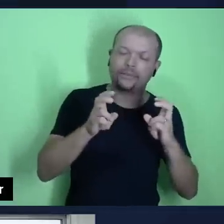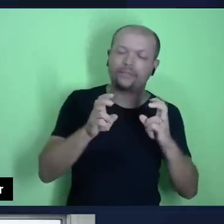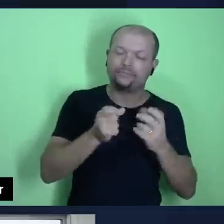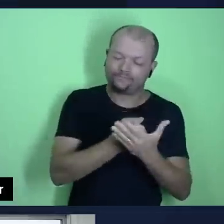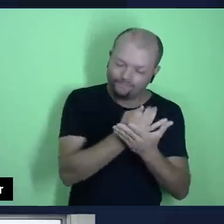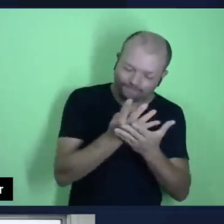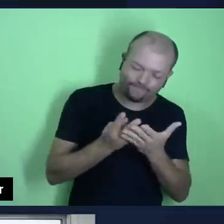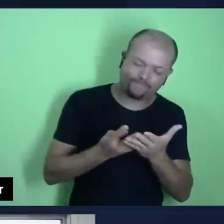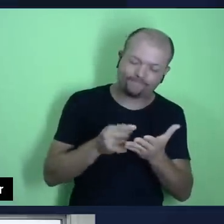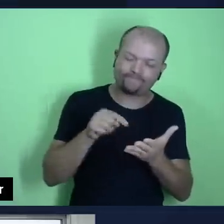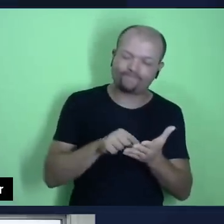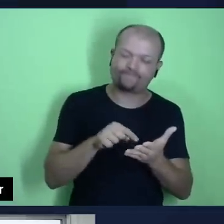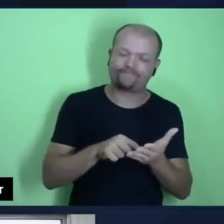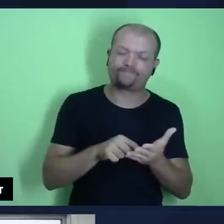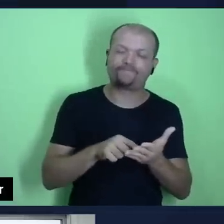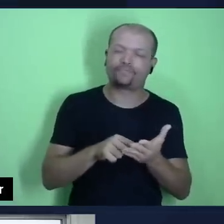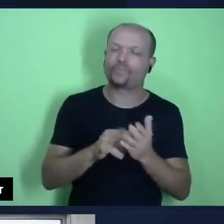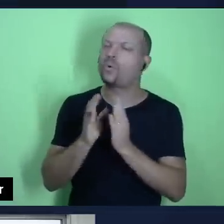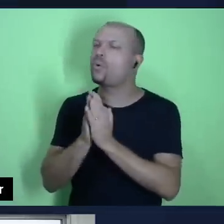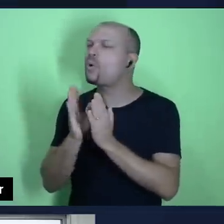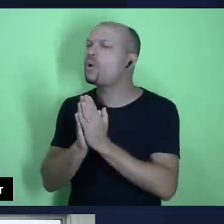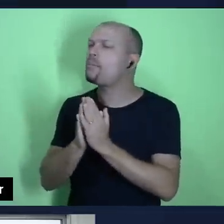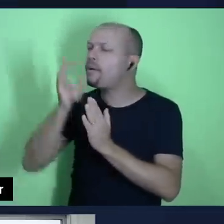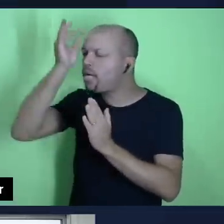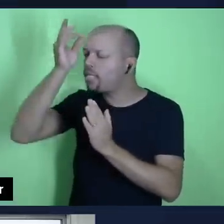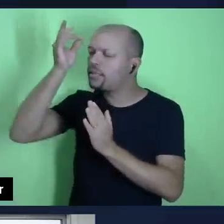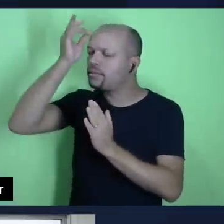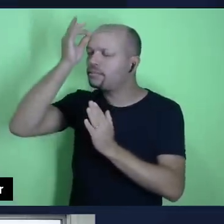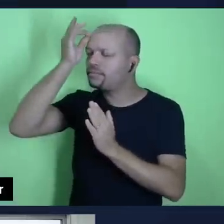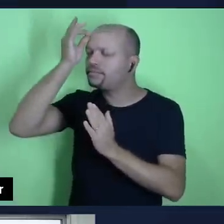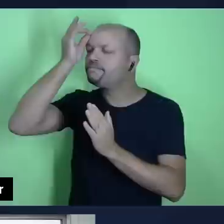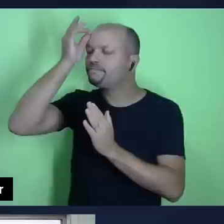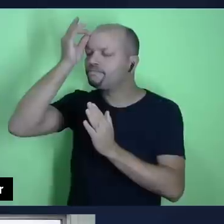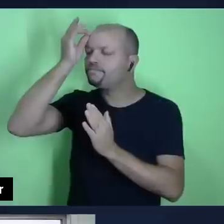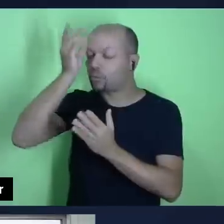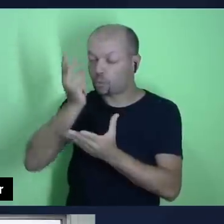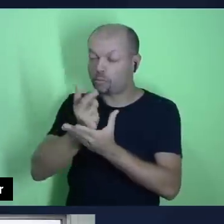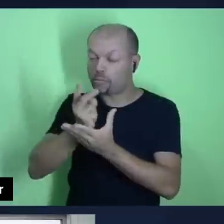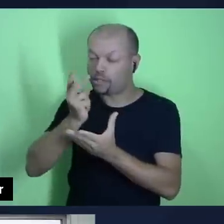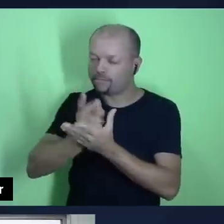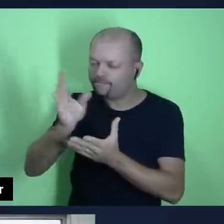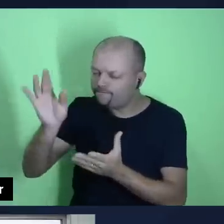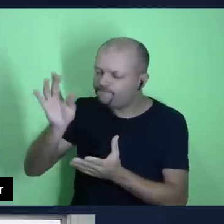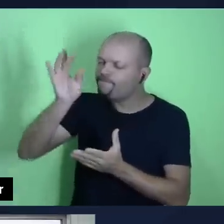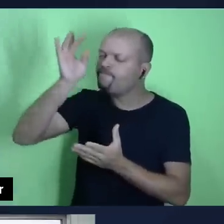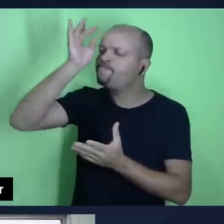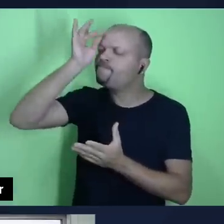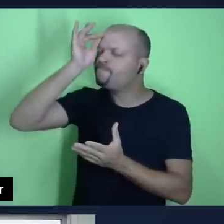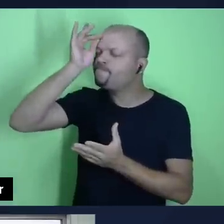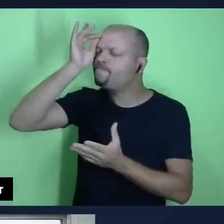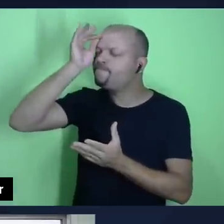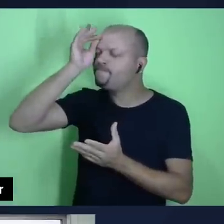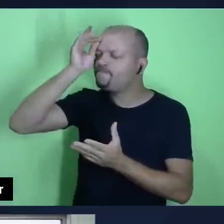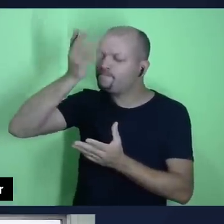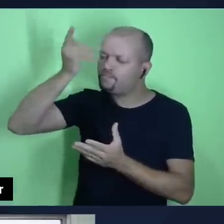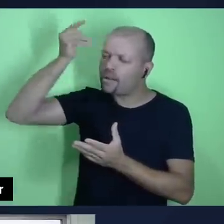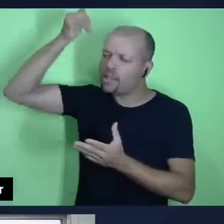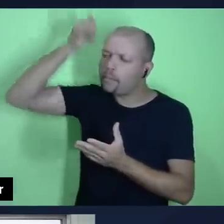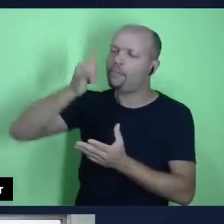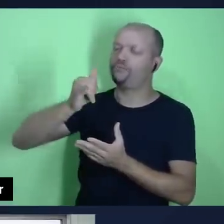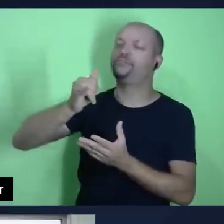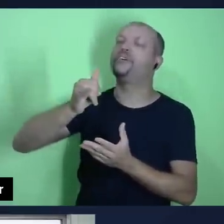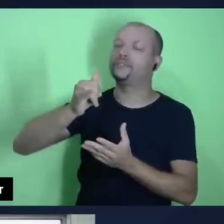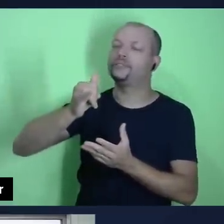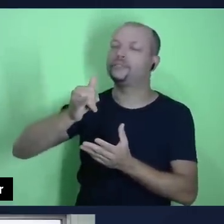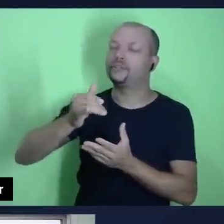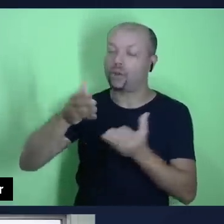Sabatinho. Oramos para que o Espírito Santo, o mesmo que inspirou os santos profetas da Bíblia, possa